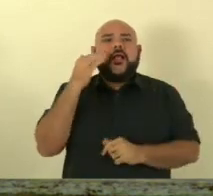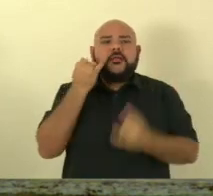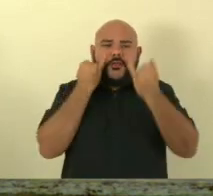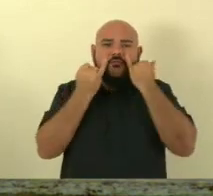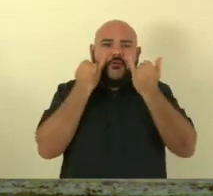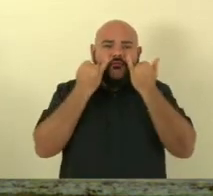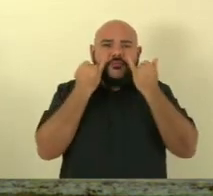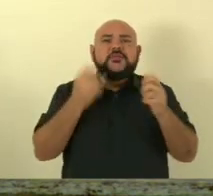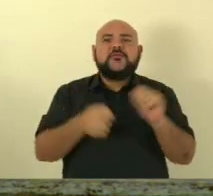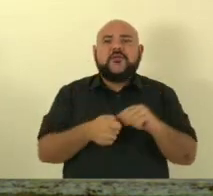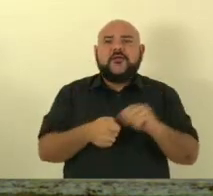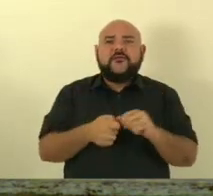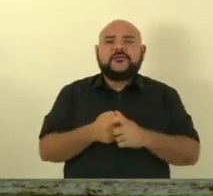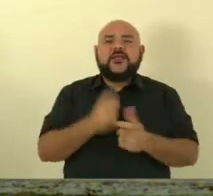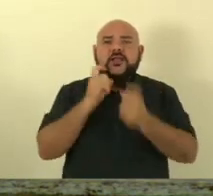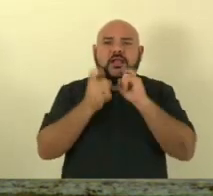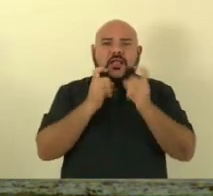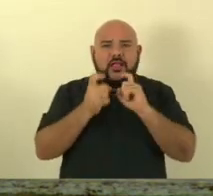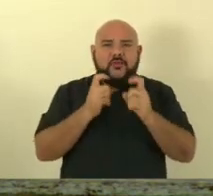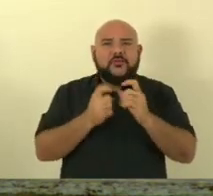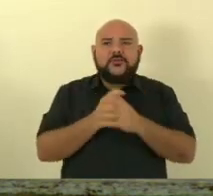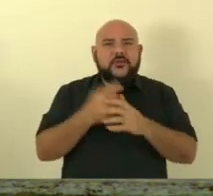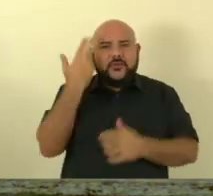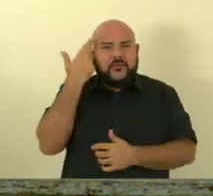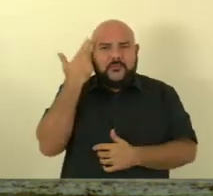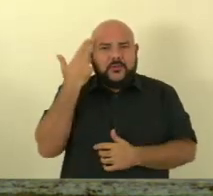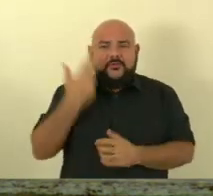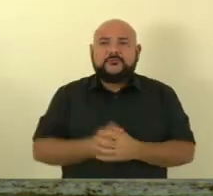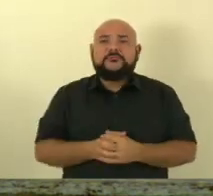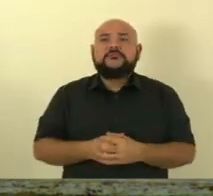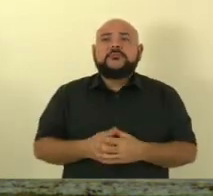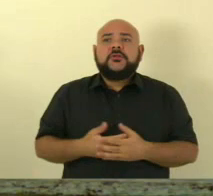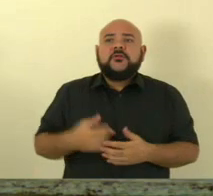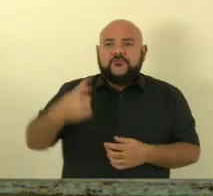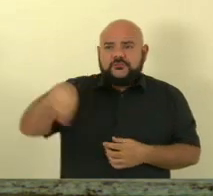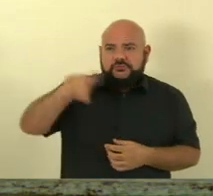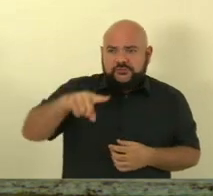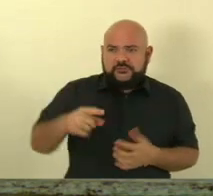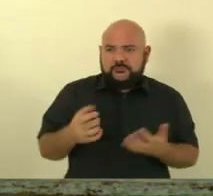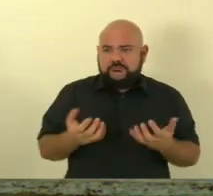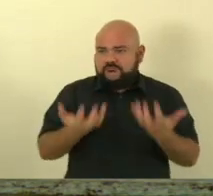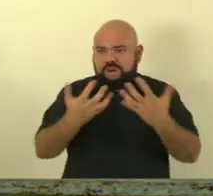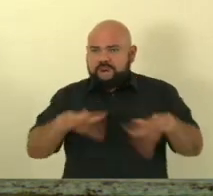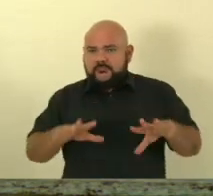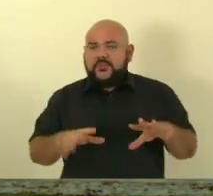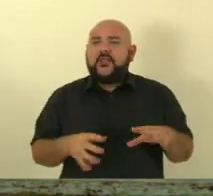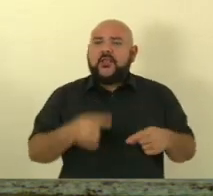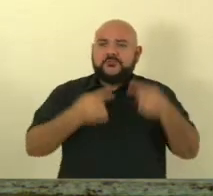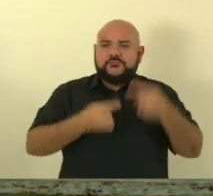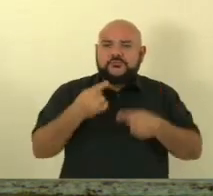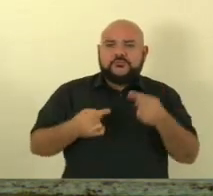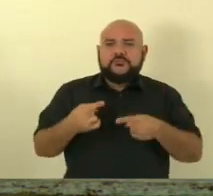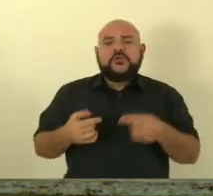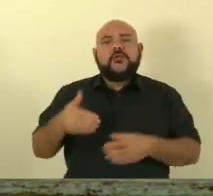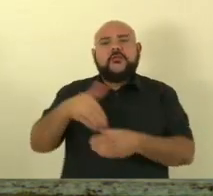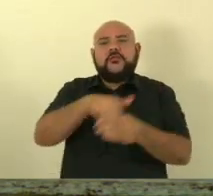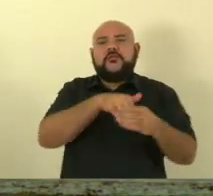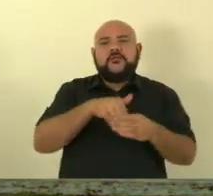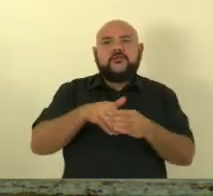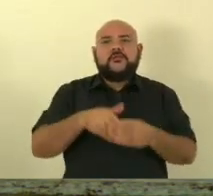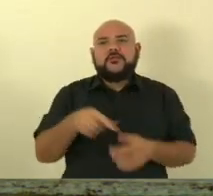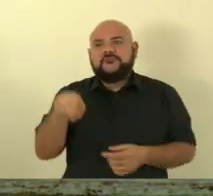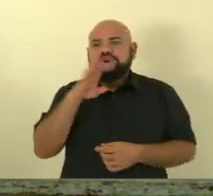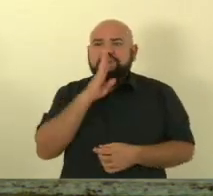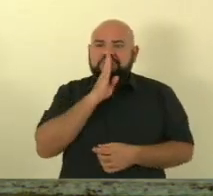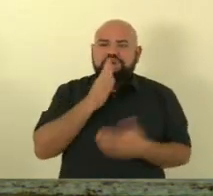de sessões solenes. O despacho para esses itens é, em discussão, não havendo quem queira discutir, em votação. Os deputados e deputadas que